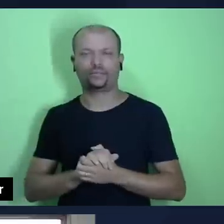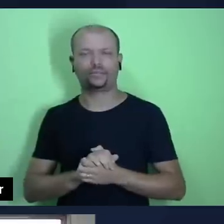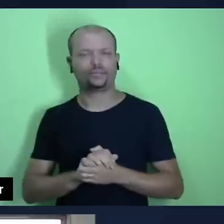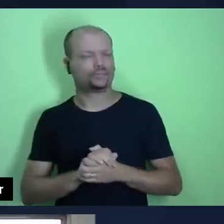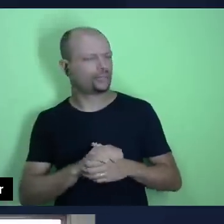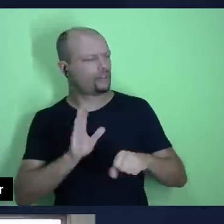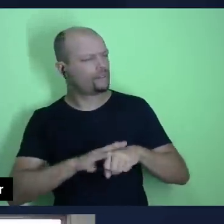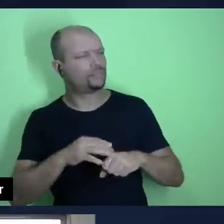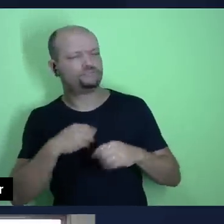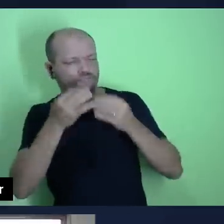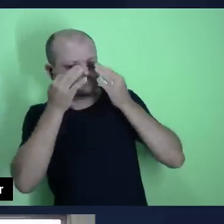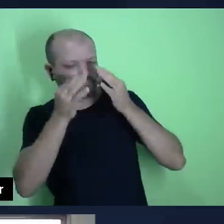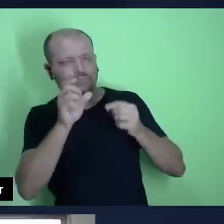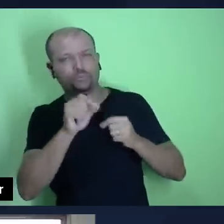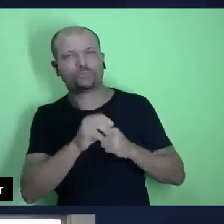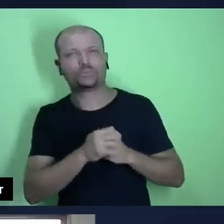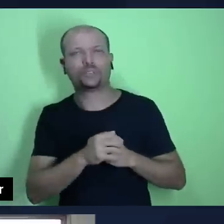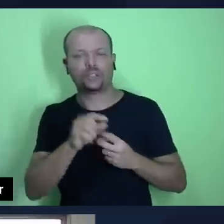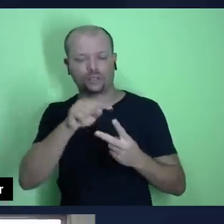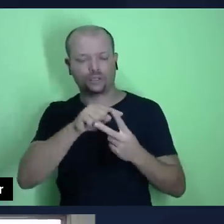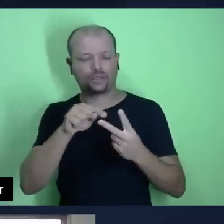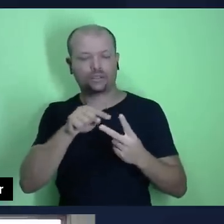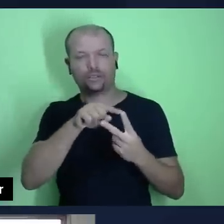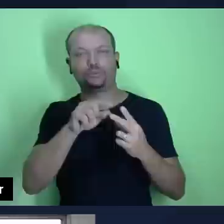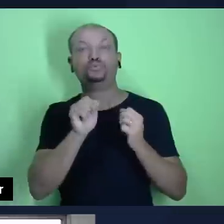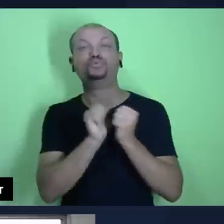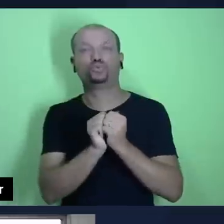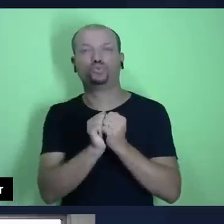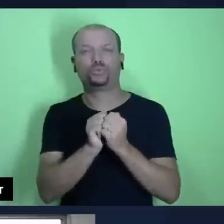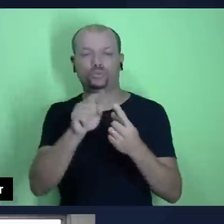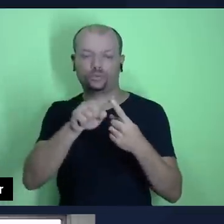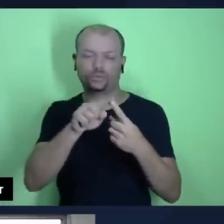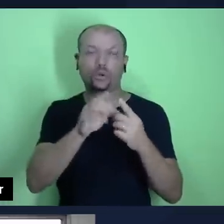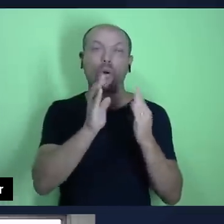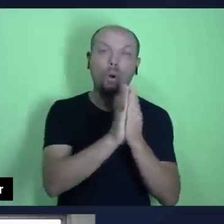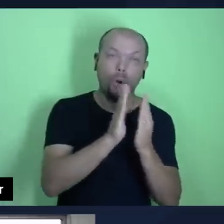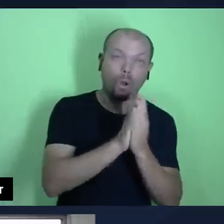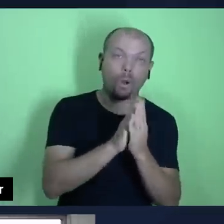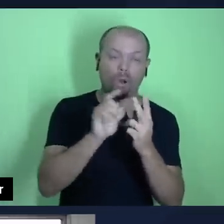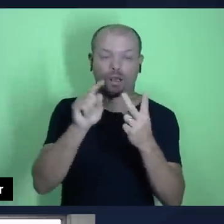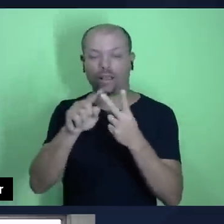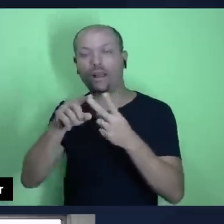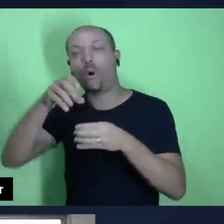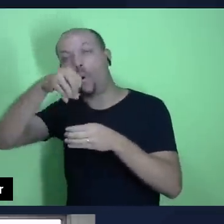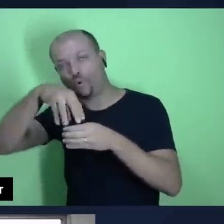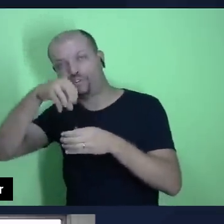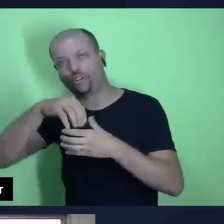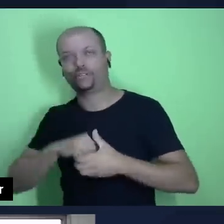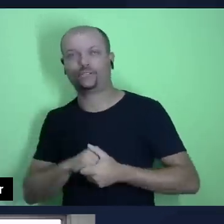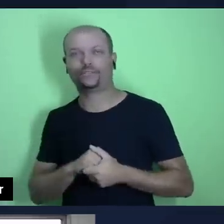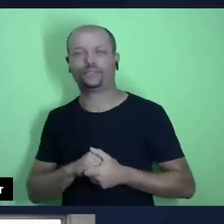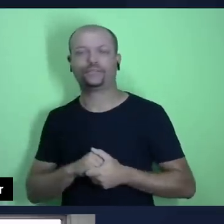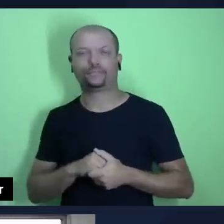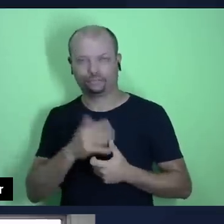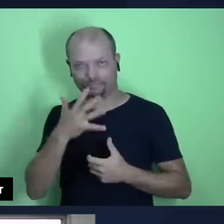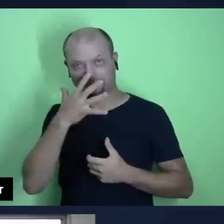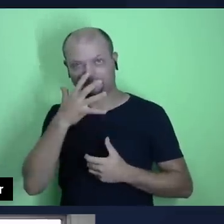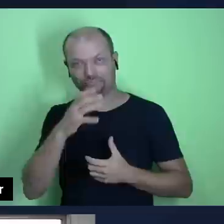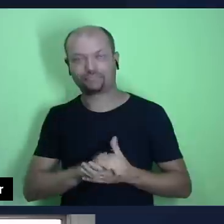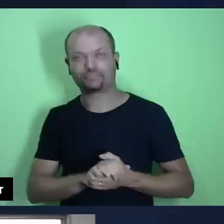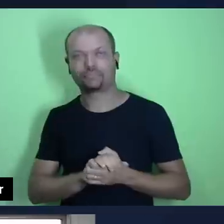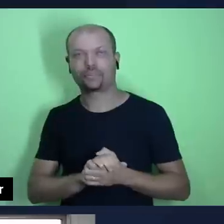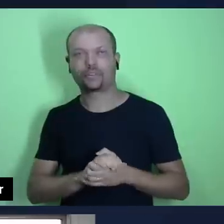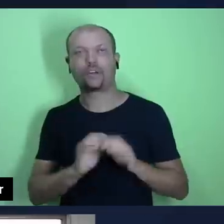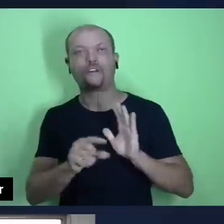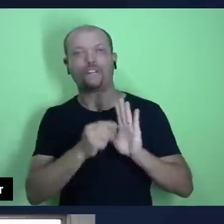é que na verdade essas duas ações estão juntas, a oração e as ofertas. Isso é interessante. Olha o verso 3.